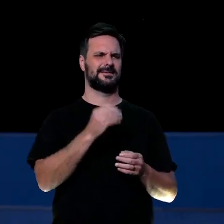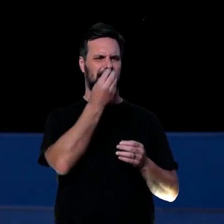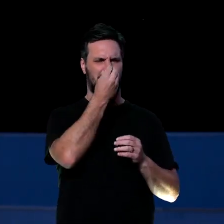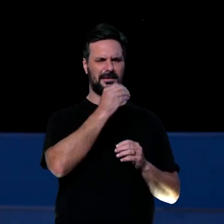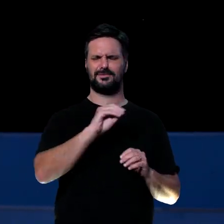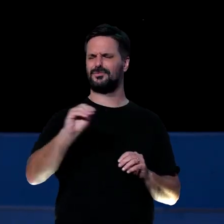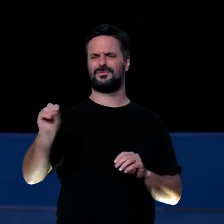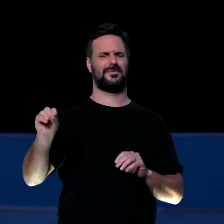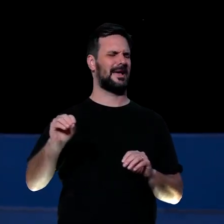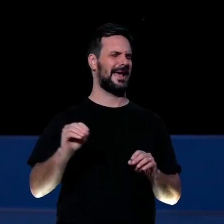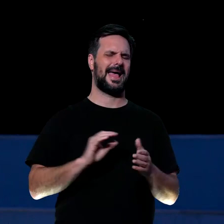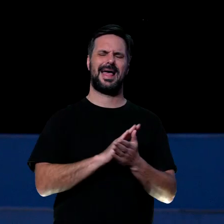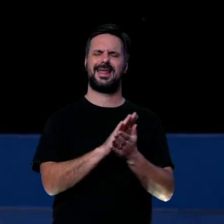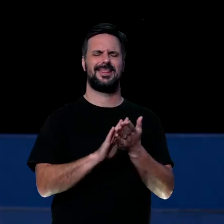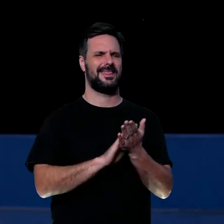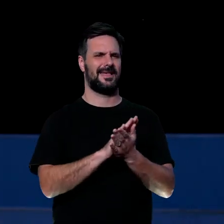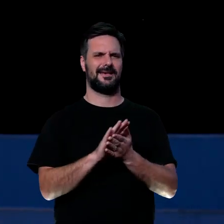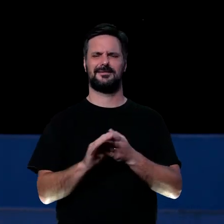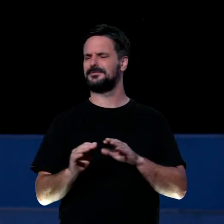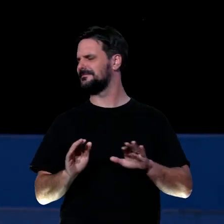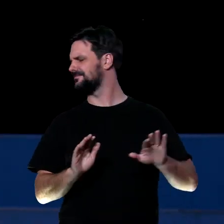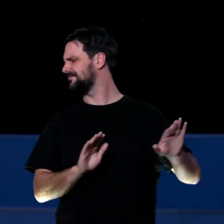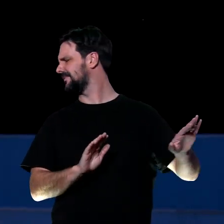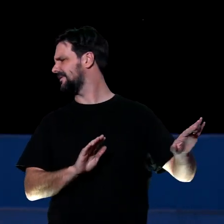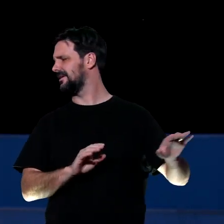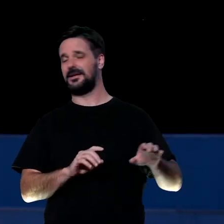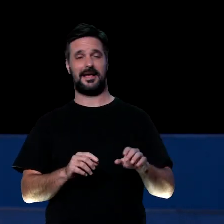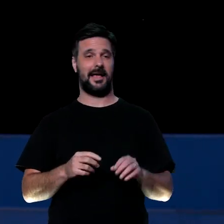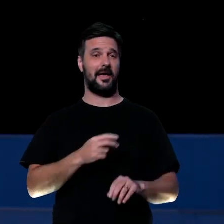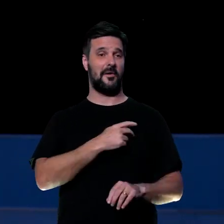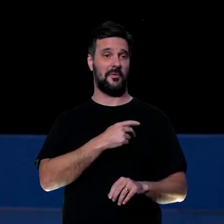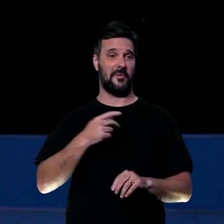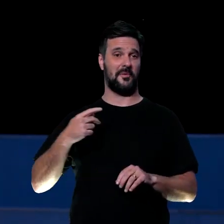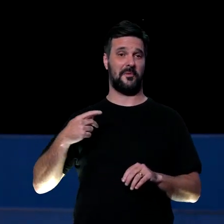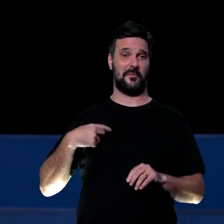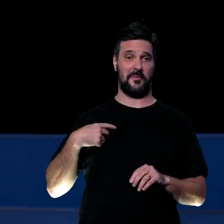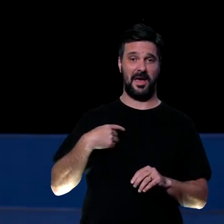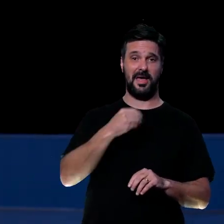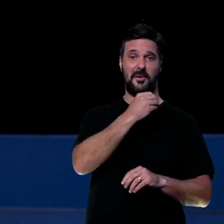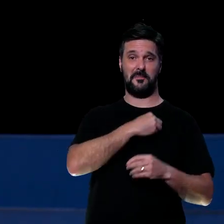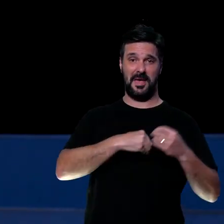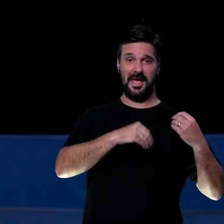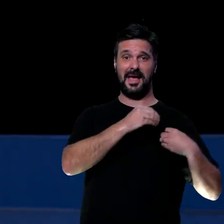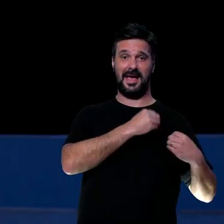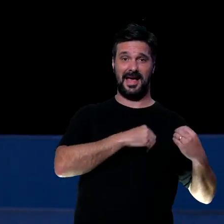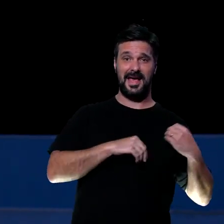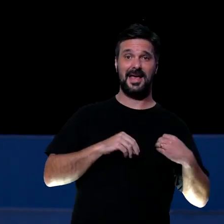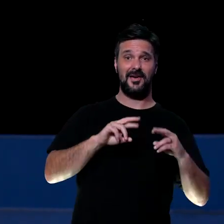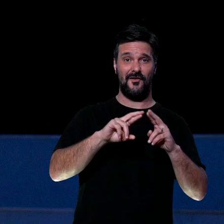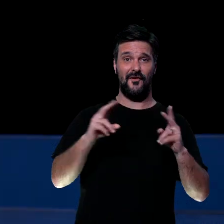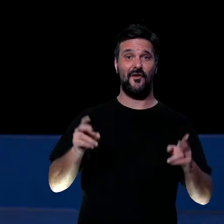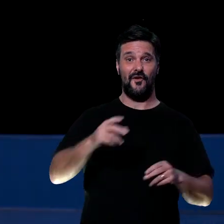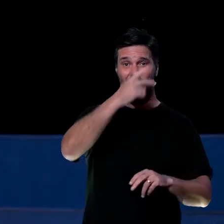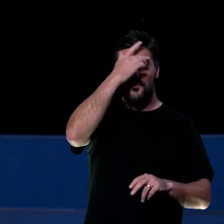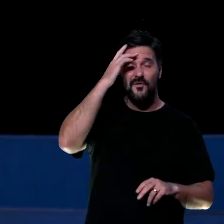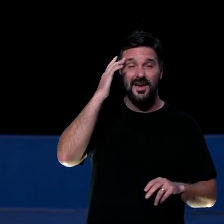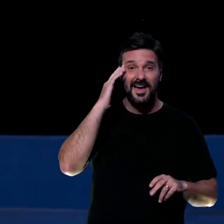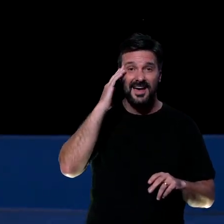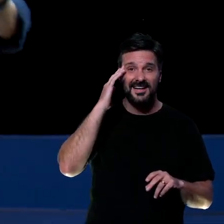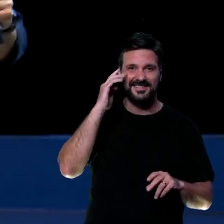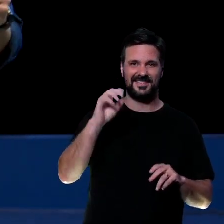fica dando indireta um para o outro. Ninguém fica contando para o pastor os pecados dos outros. Isso não acontece aqui, graças a Deus.